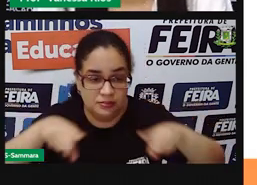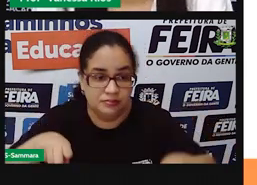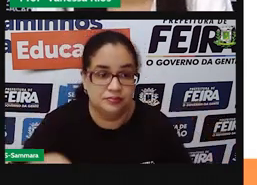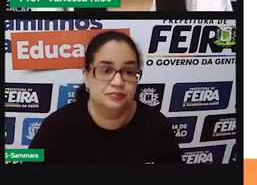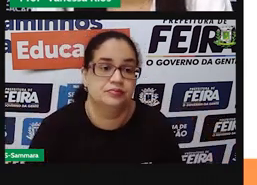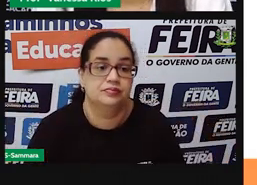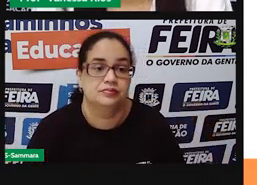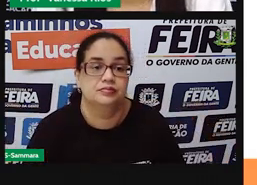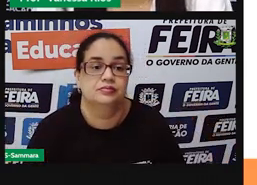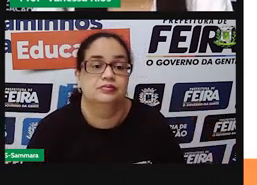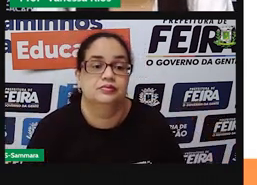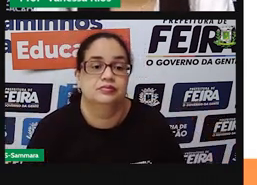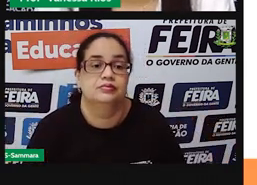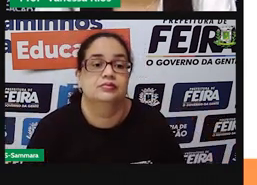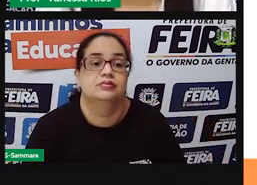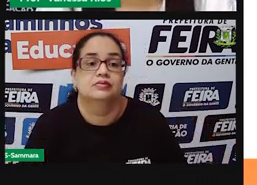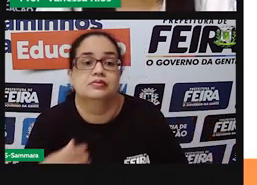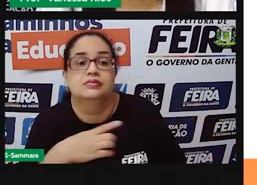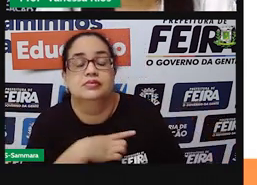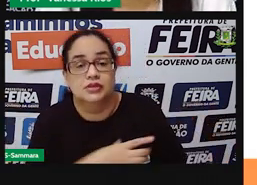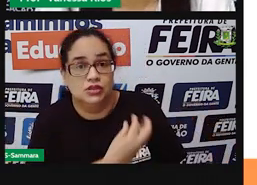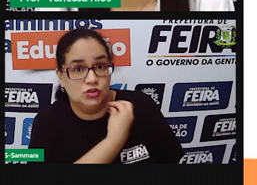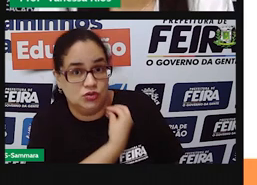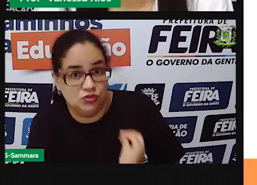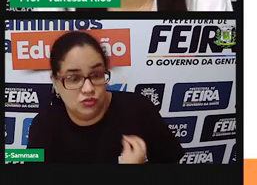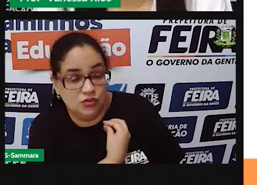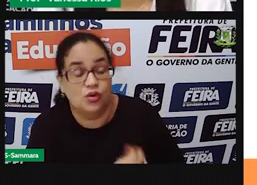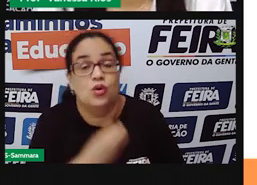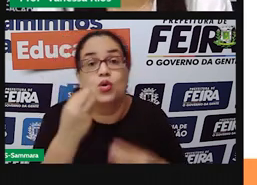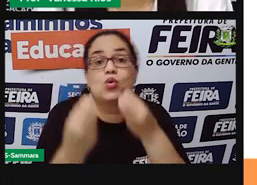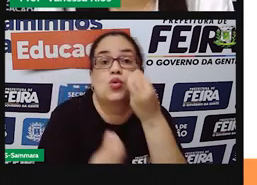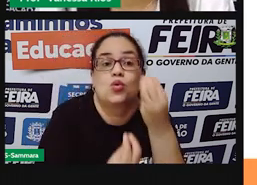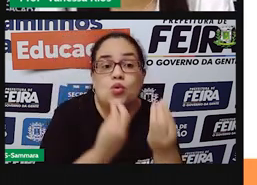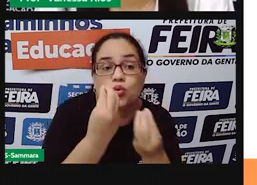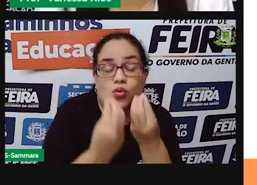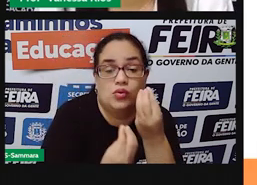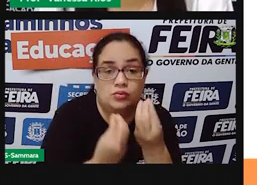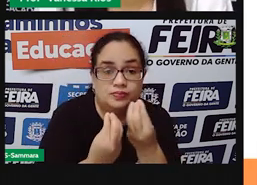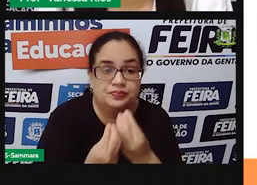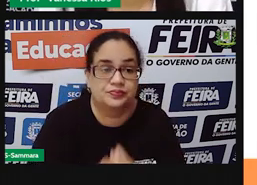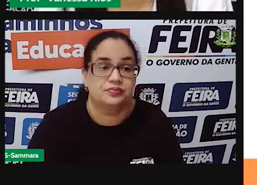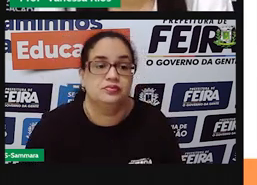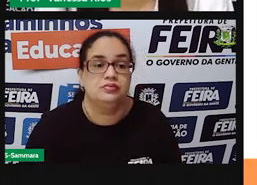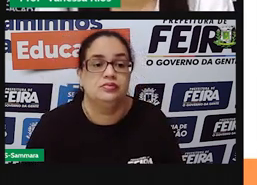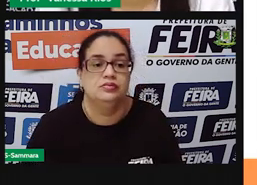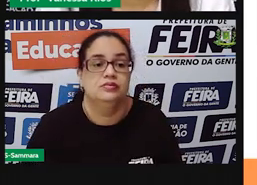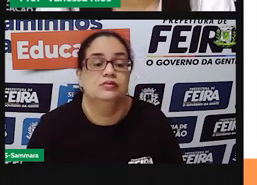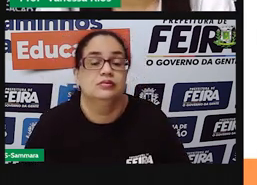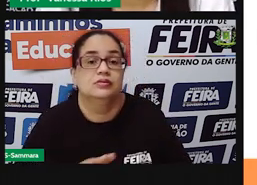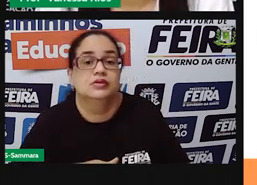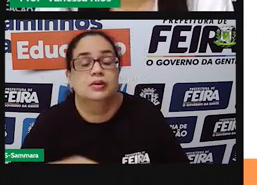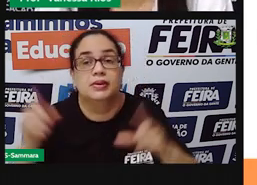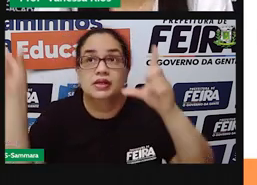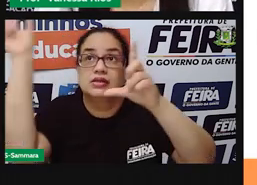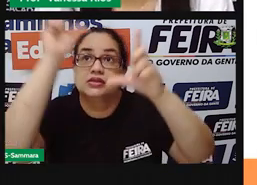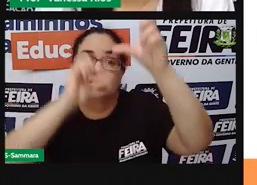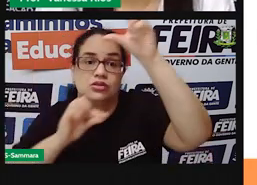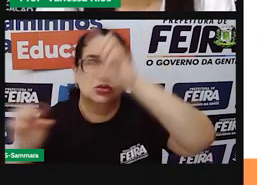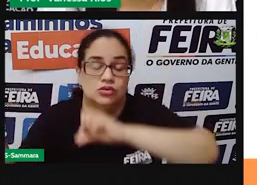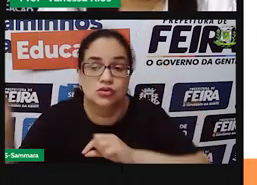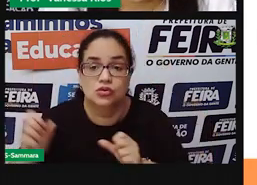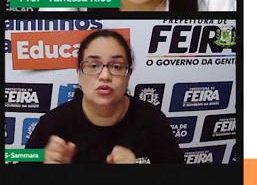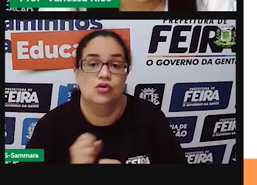dos enfeites, de como o céu fica bonito, iluminado aí pelas estrelas, pelos